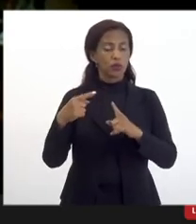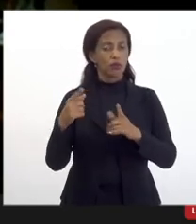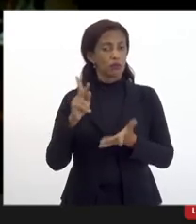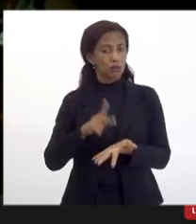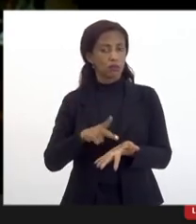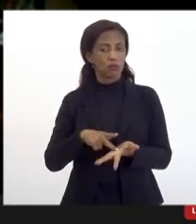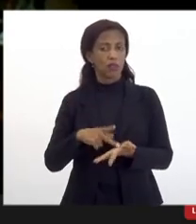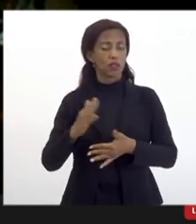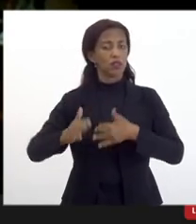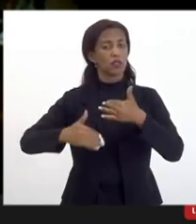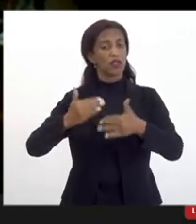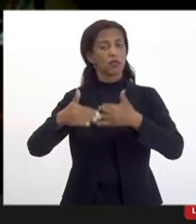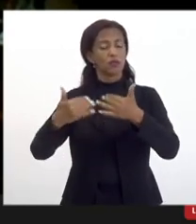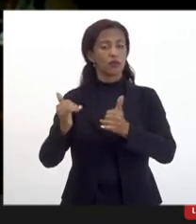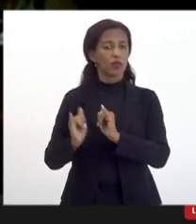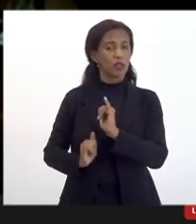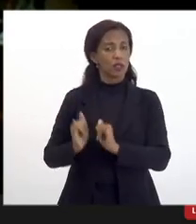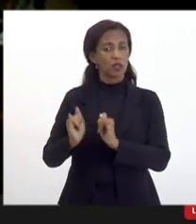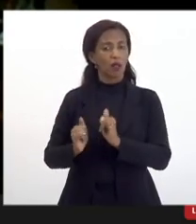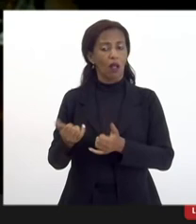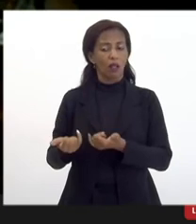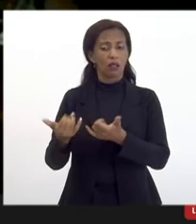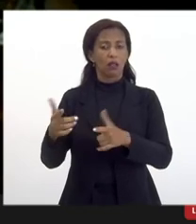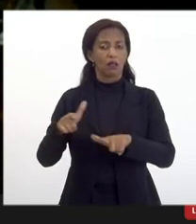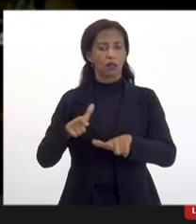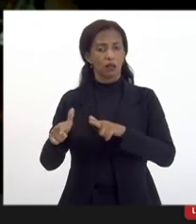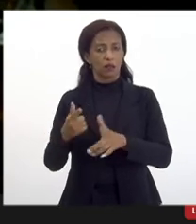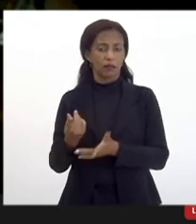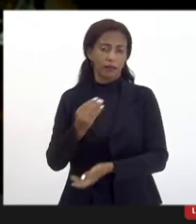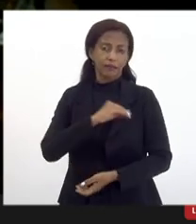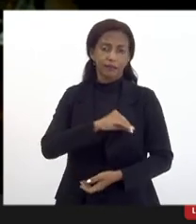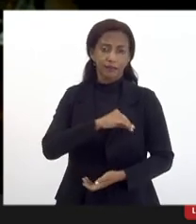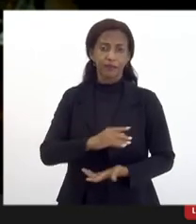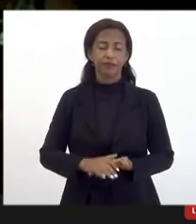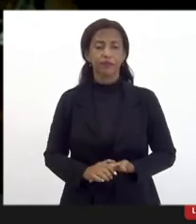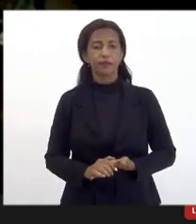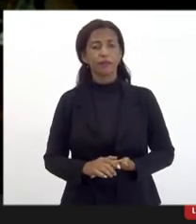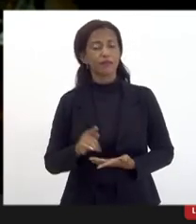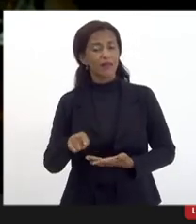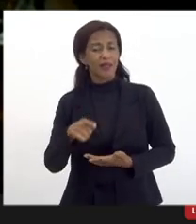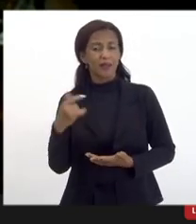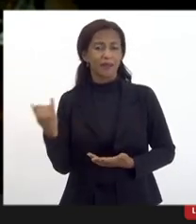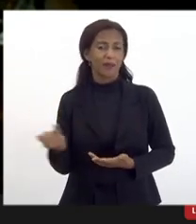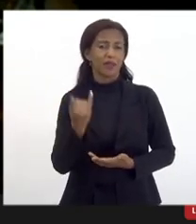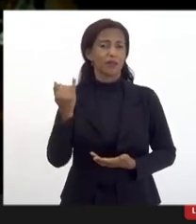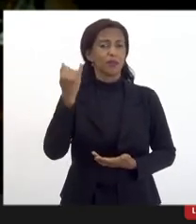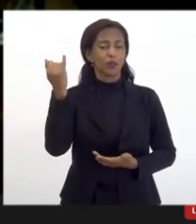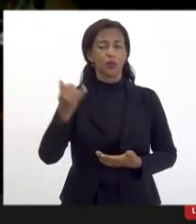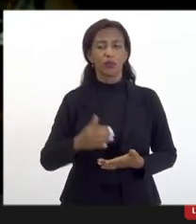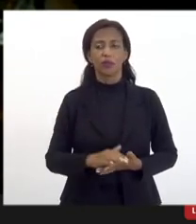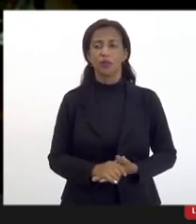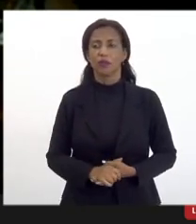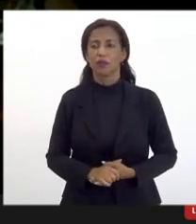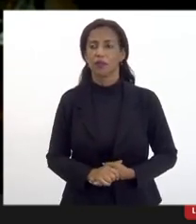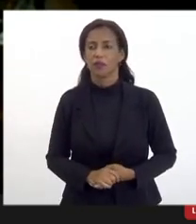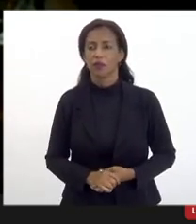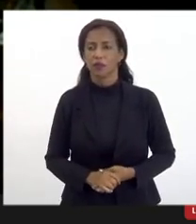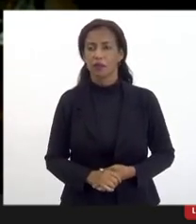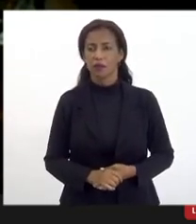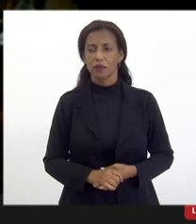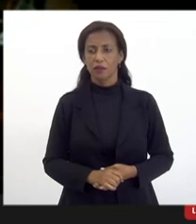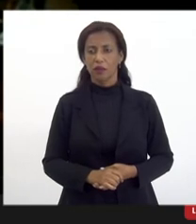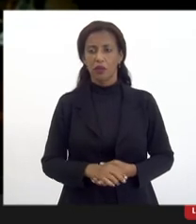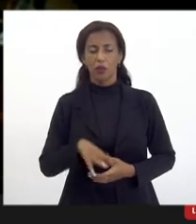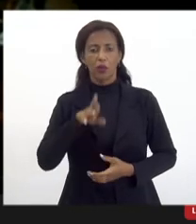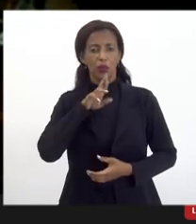é desenvolver a indústria e gerar emprego gerar renda esse para mim é o ponto mais importante que a gente tem que considerar como